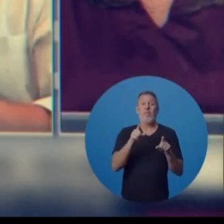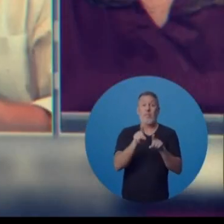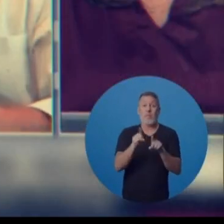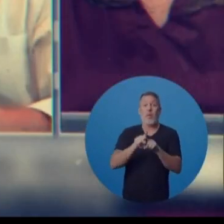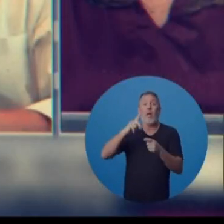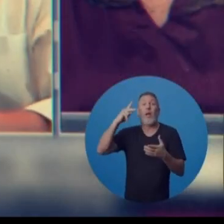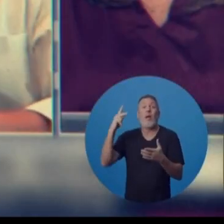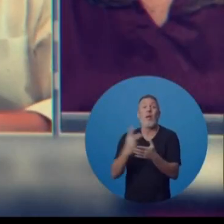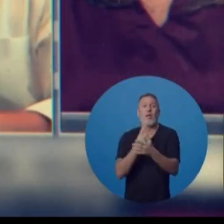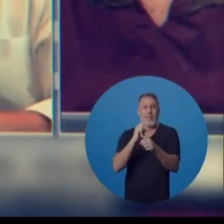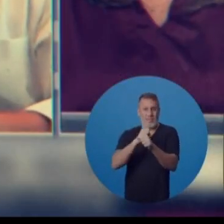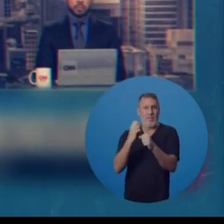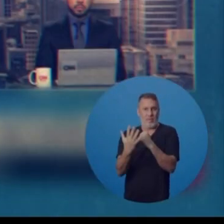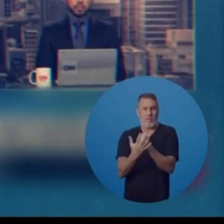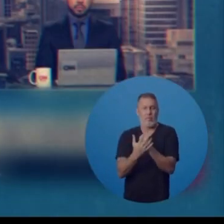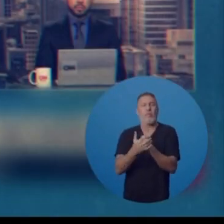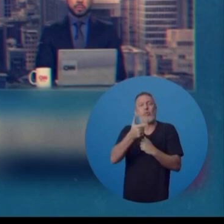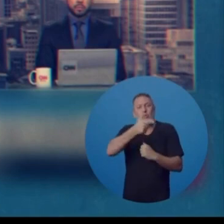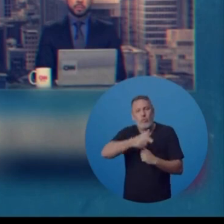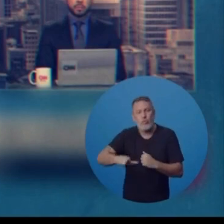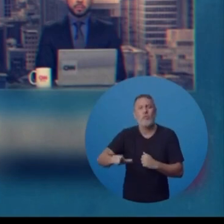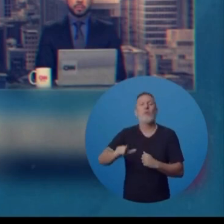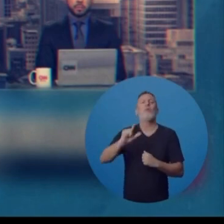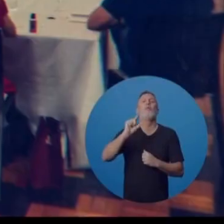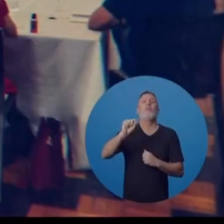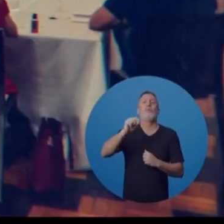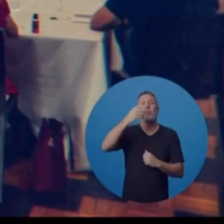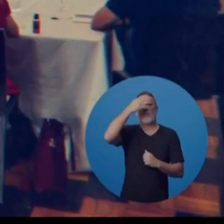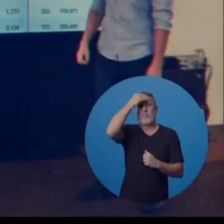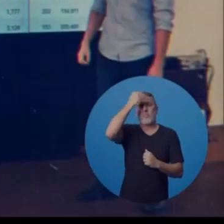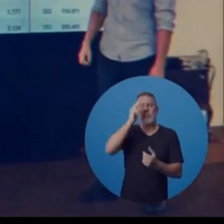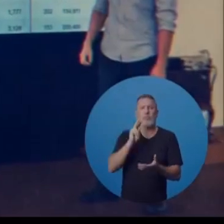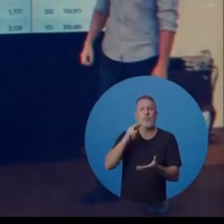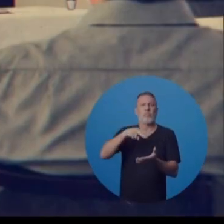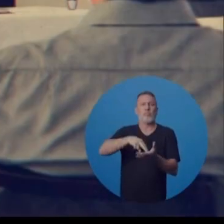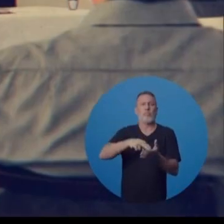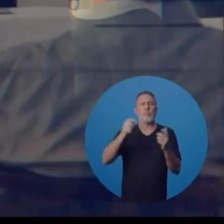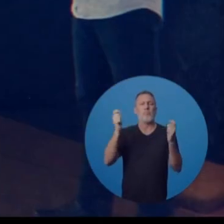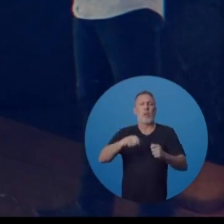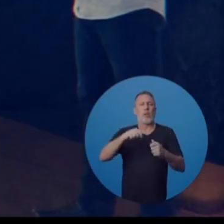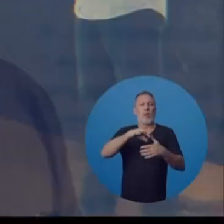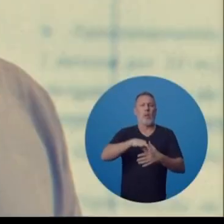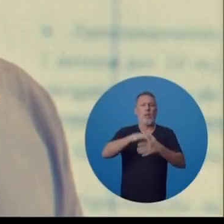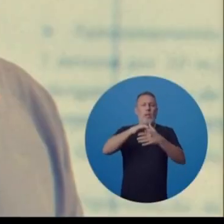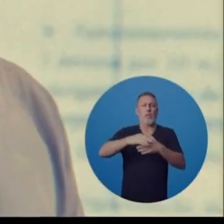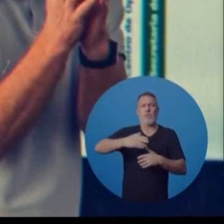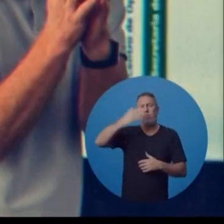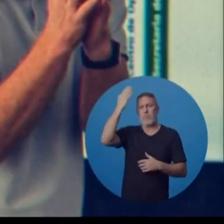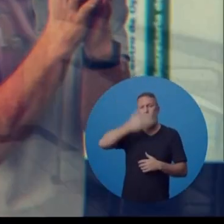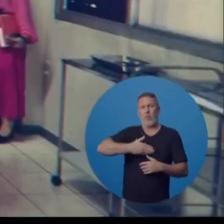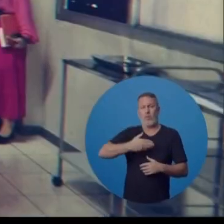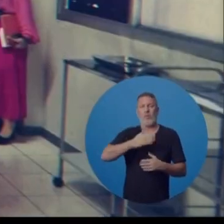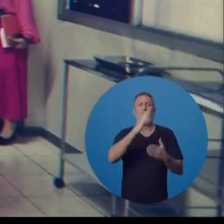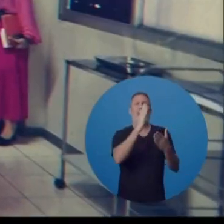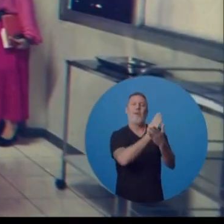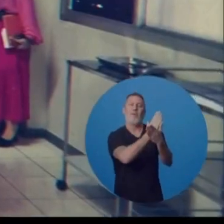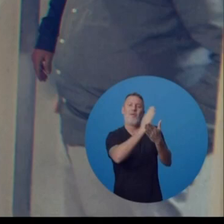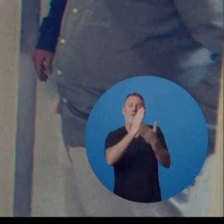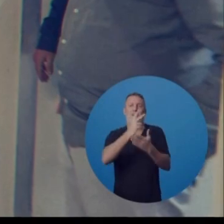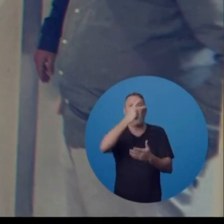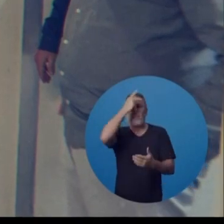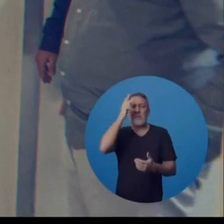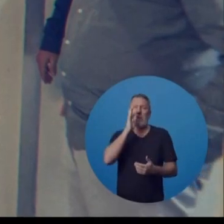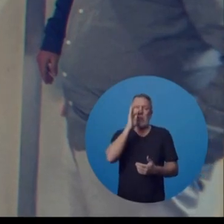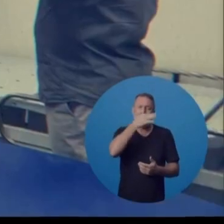Foi também durante o auge da pandemia que, mais uma vez, Casa Grande teve sua capacidade de liderança testada. Enquanto